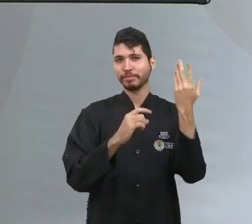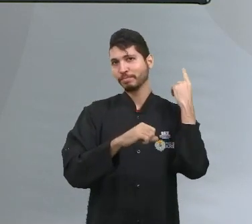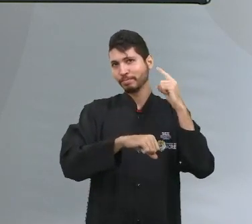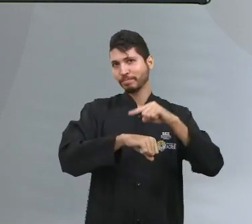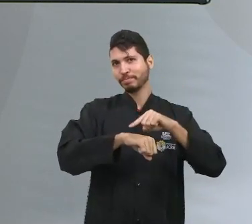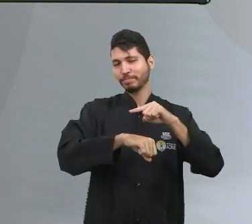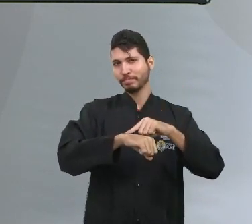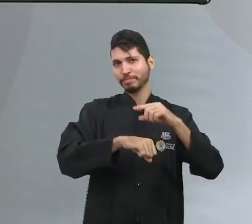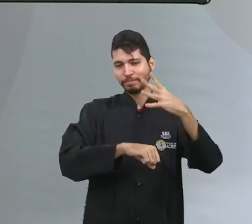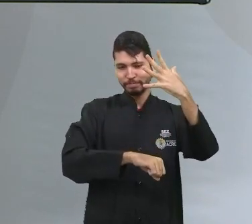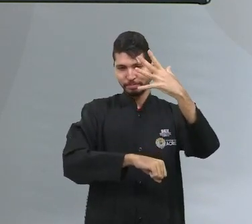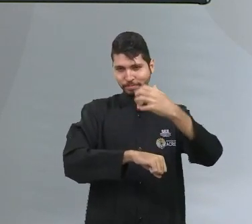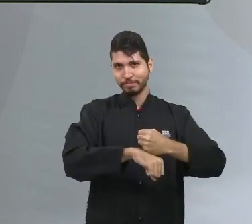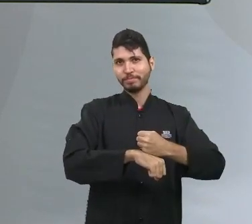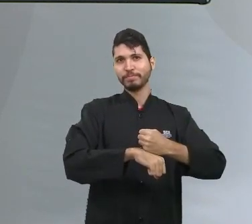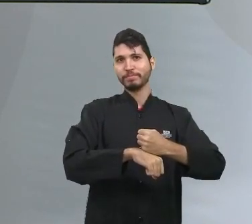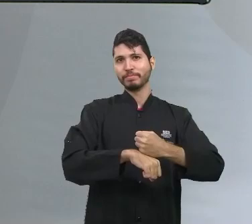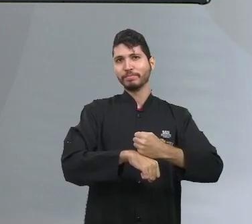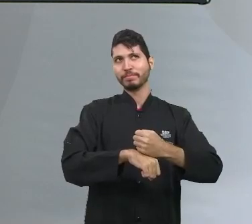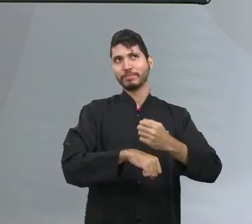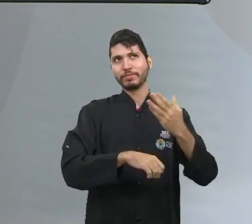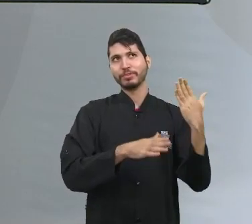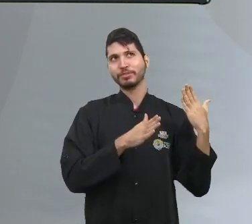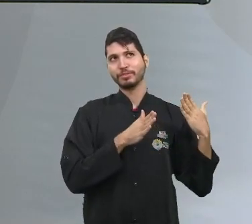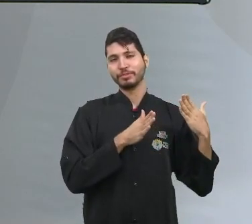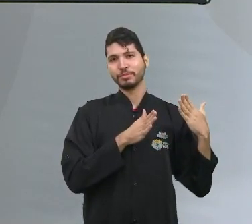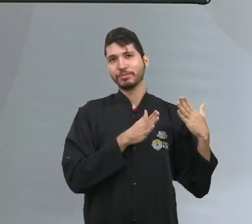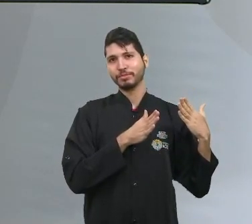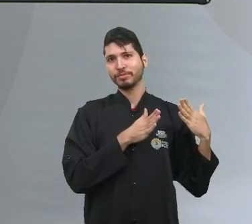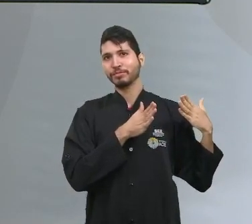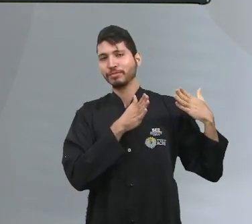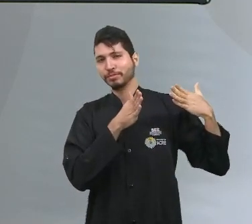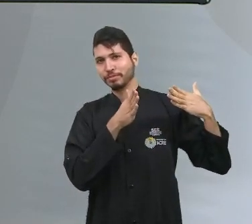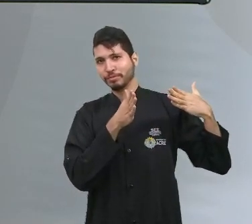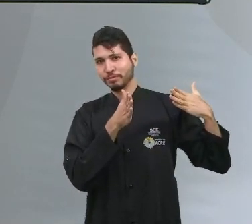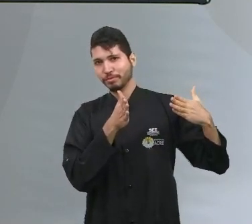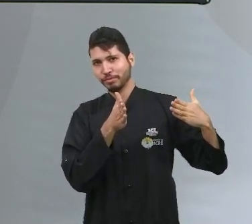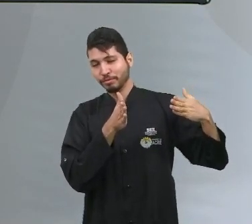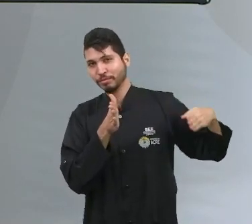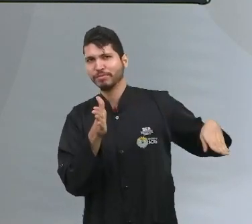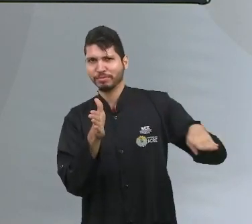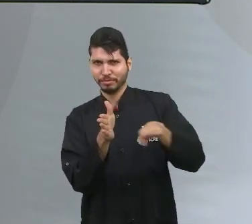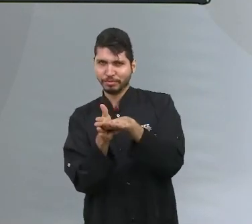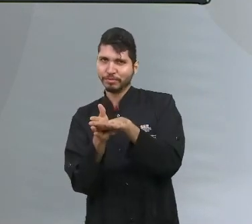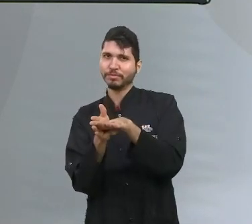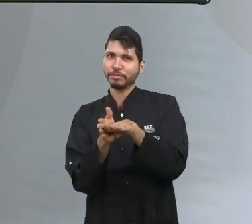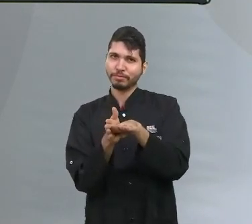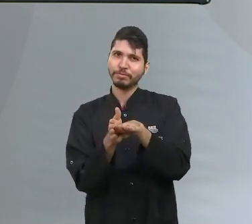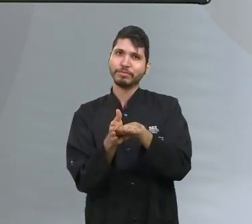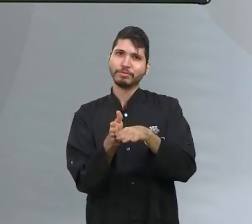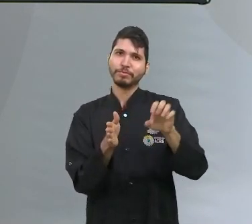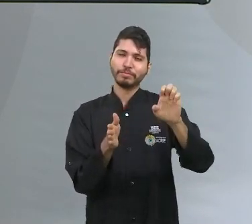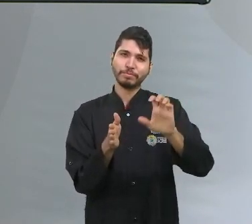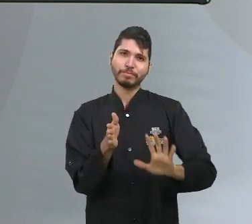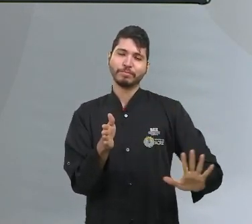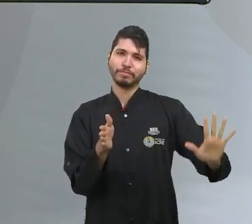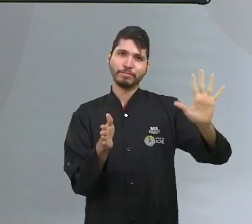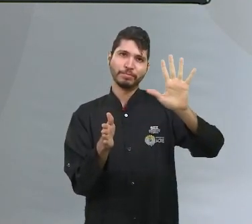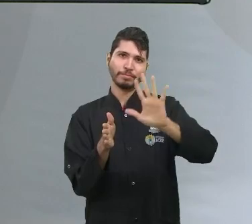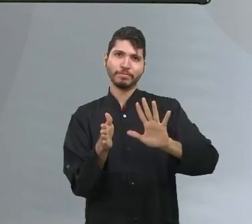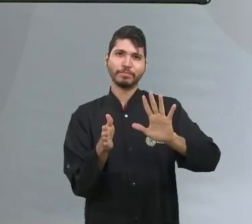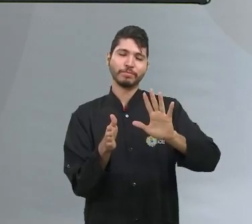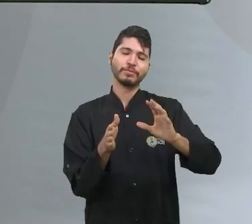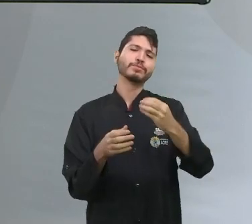como que essas pessoas que vinham da Europa até o nosso território, como que elas se comunicavam? A troca de